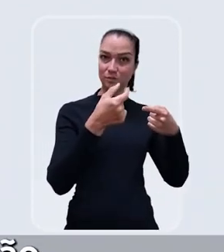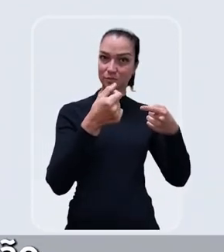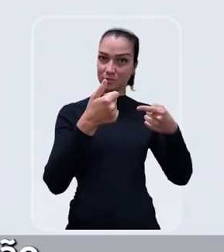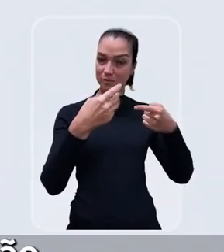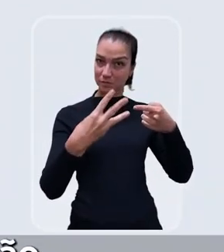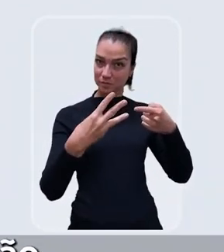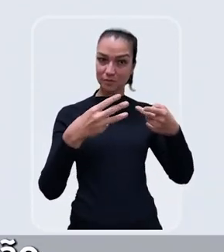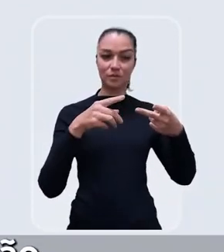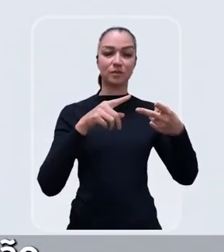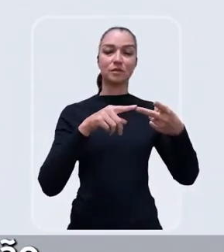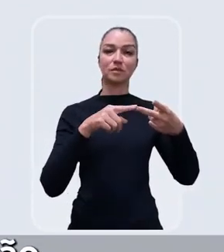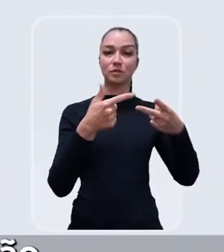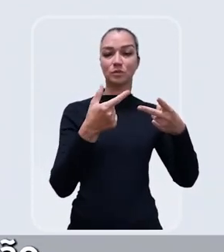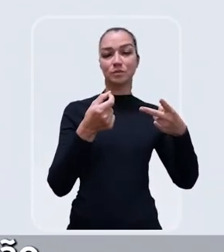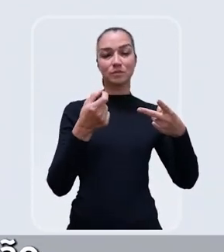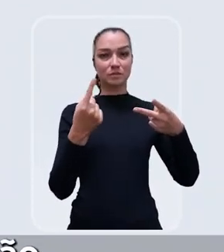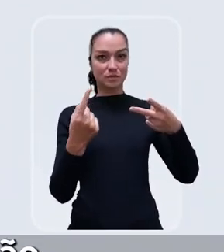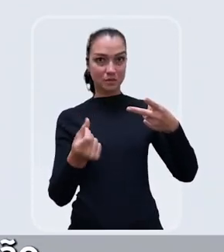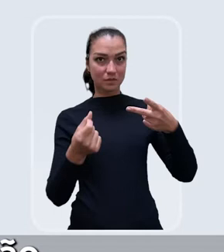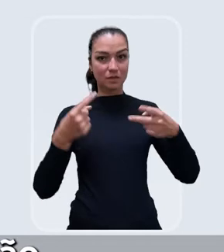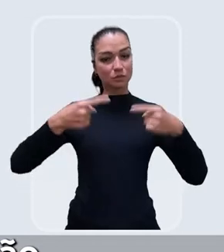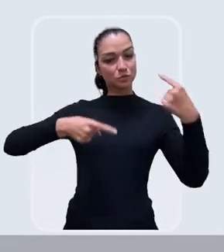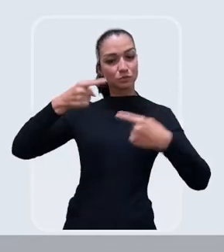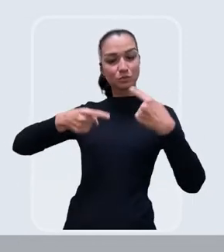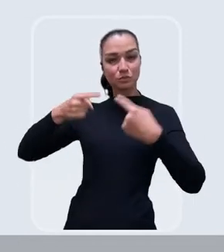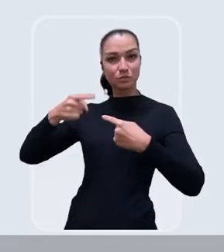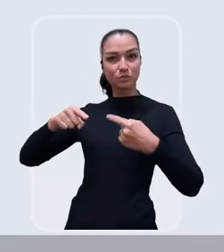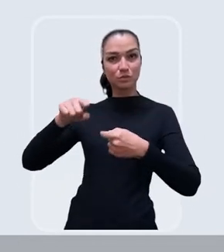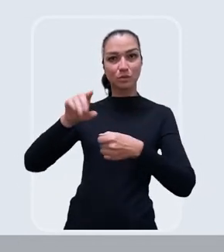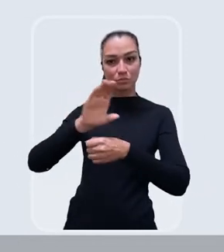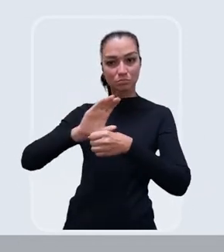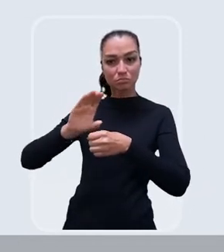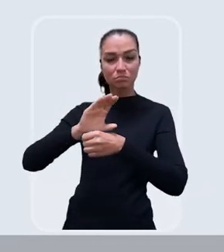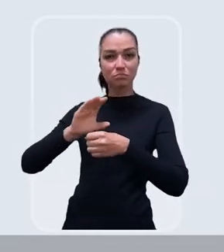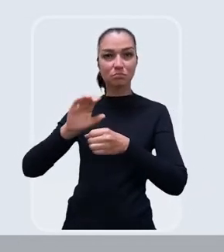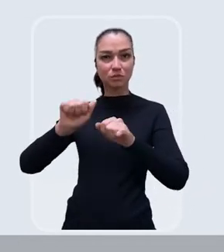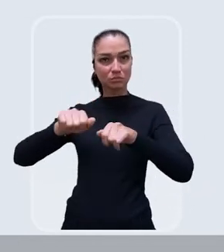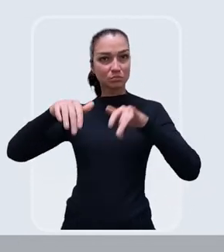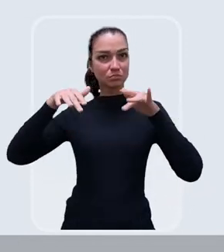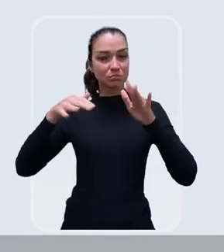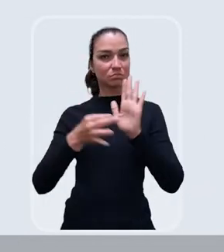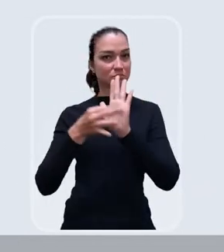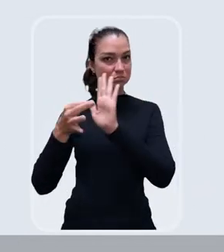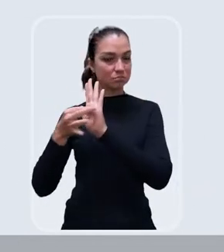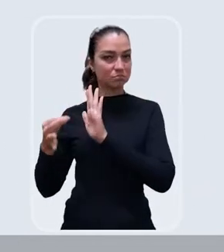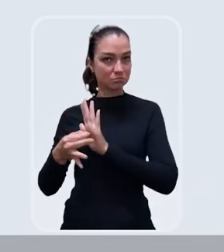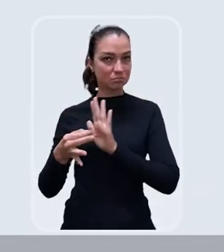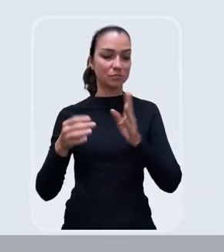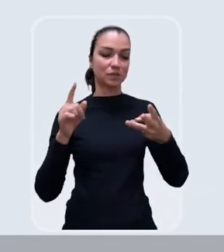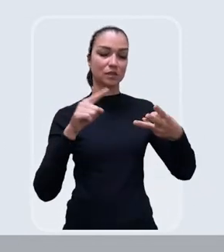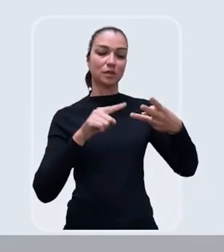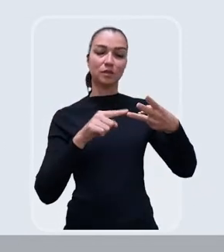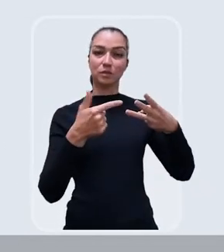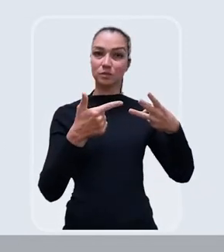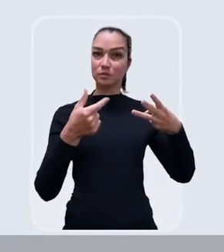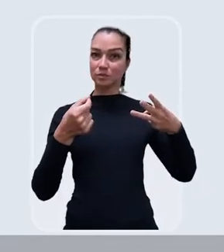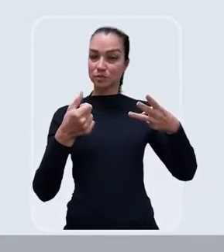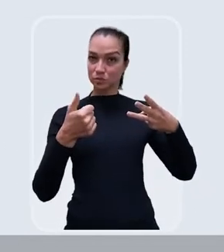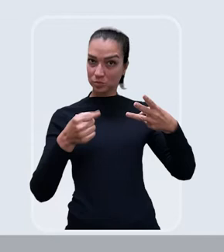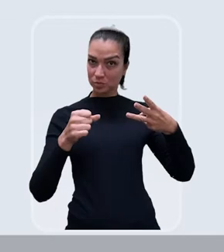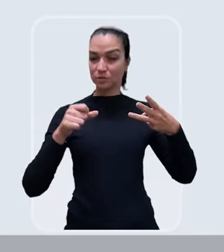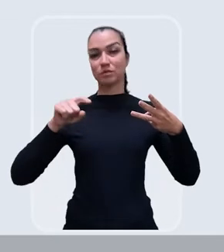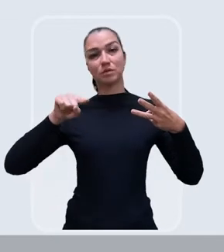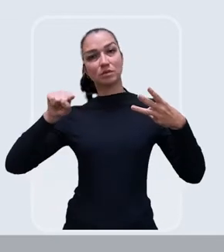Já em 2016, foi objeto de discussão em oficinas comunitárias e audiências públicas. Em 2018 e